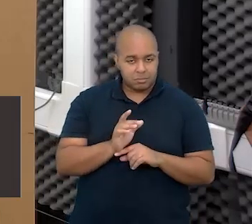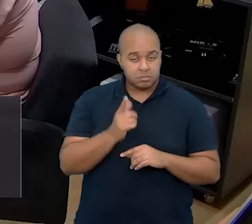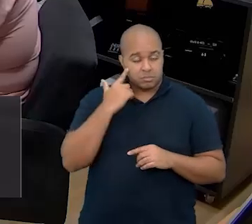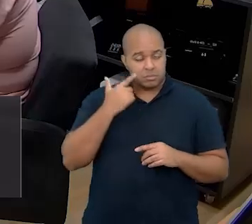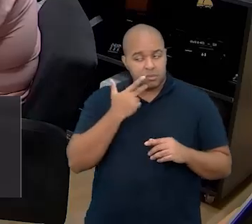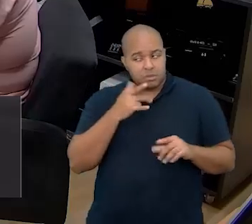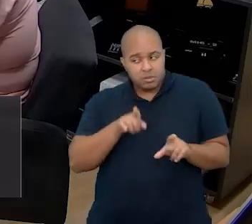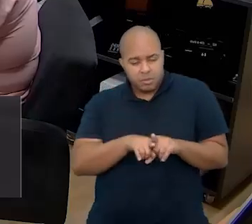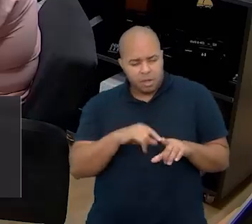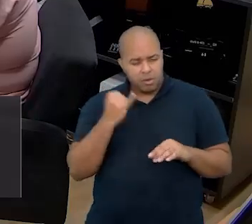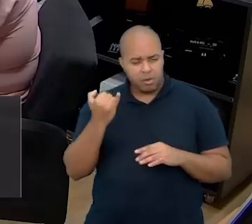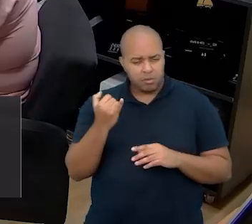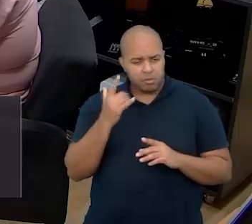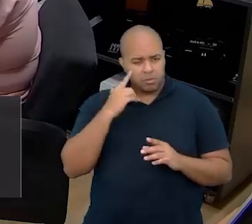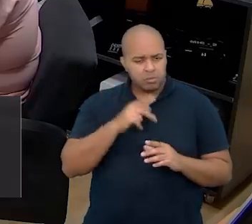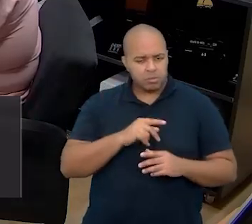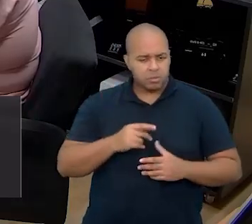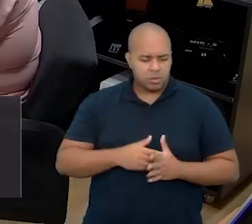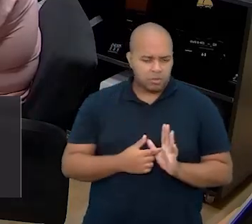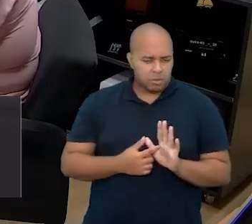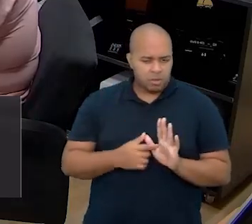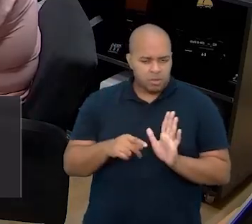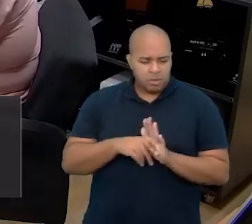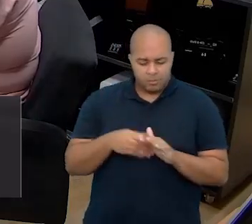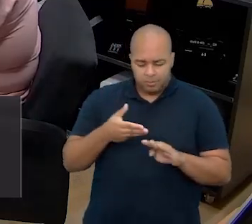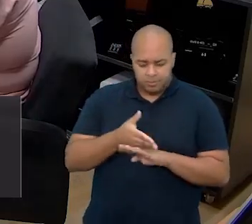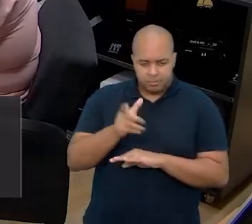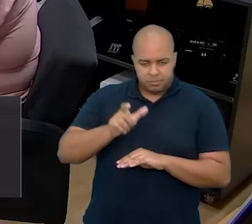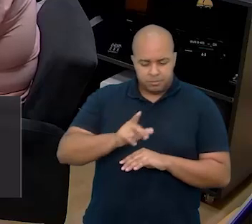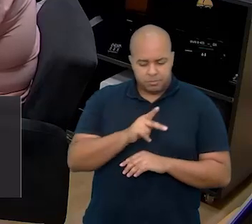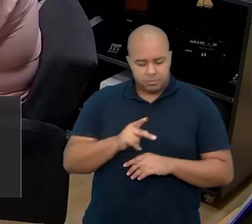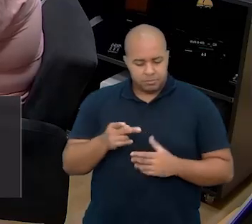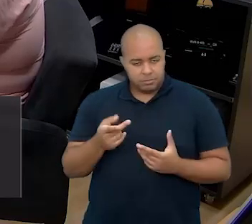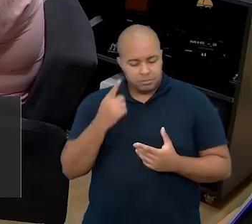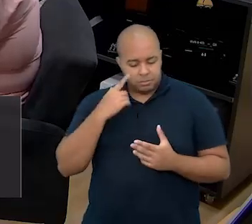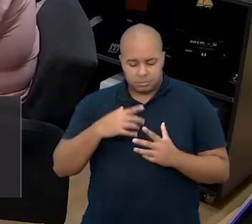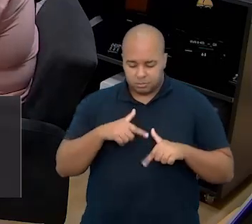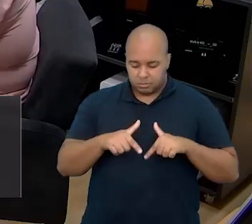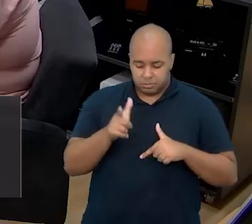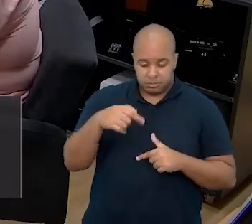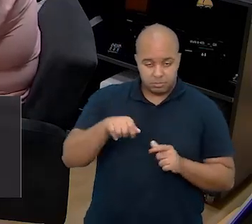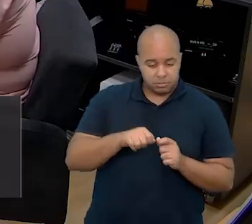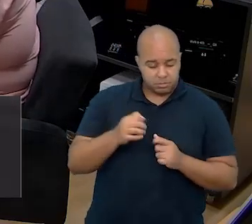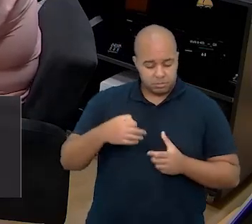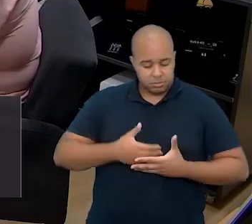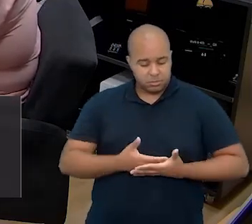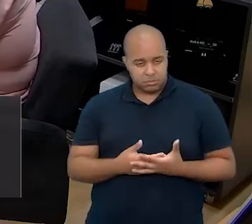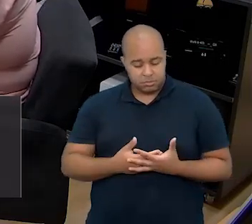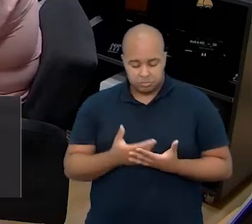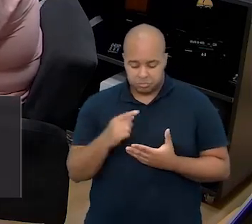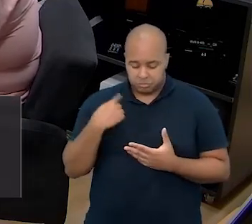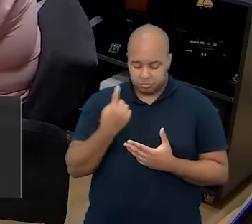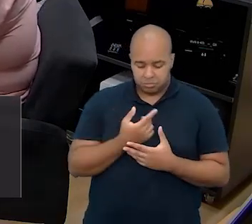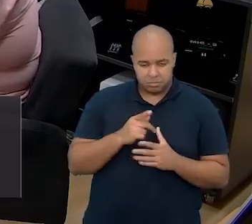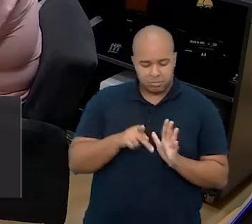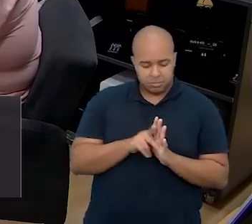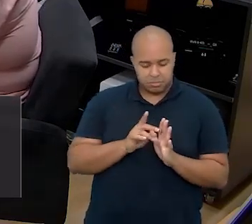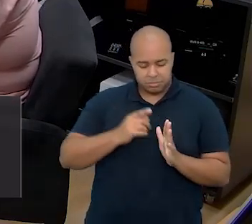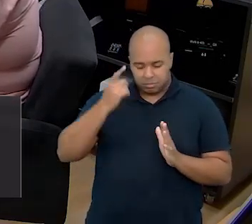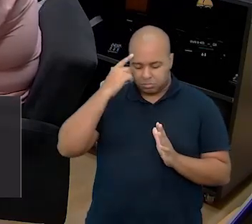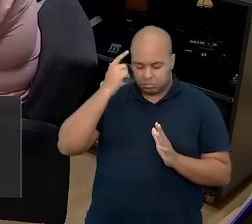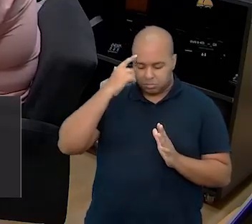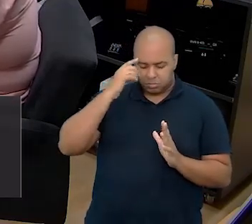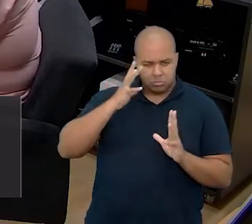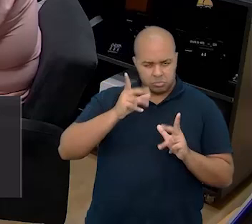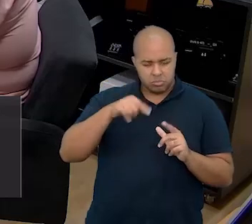fala da importância do professor, né? Da presença desse professor e do trabalho que ele realiza. E a gente, para pensar